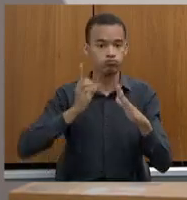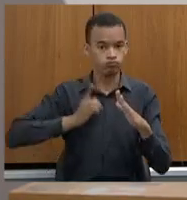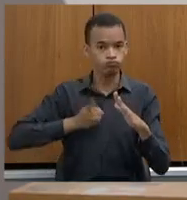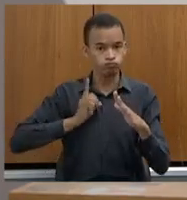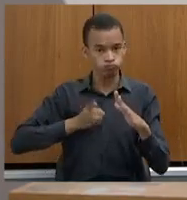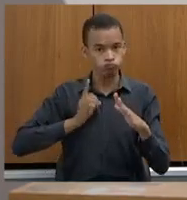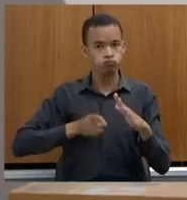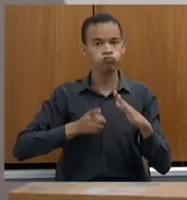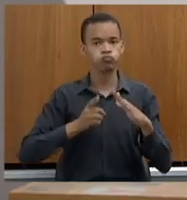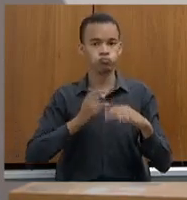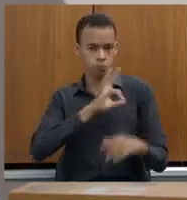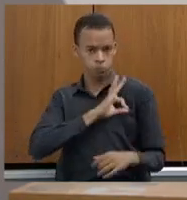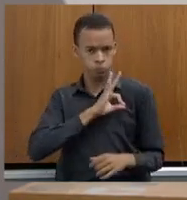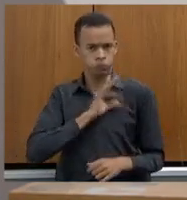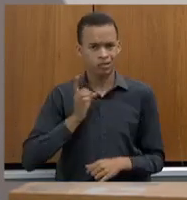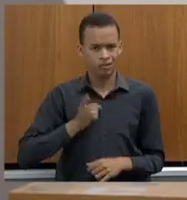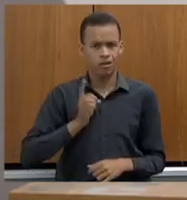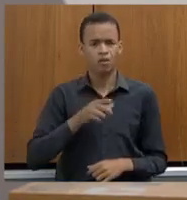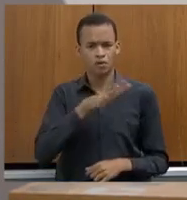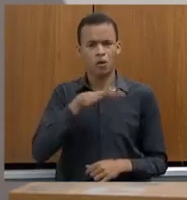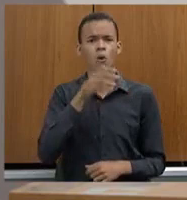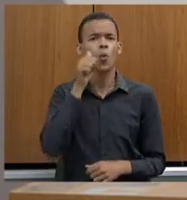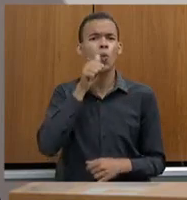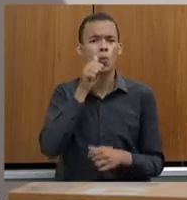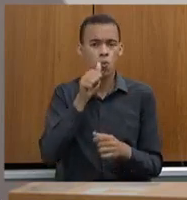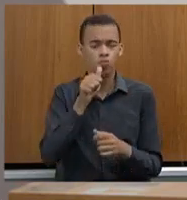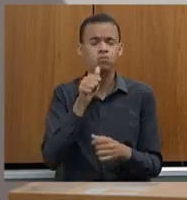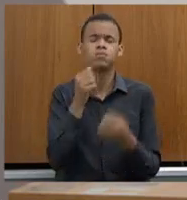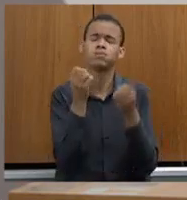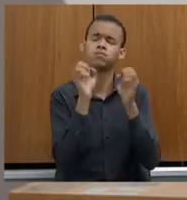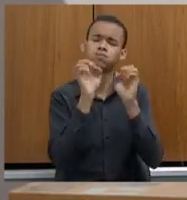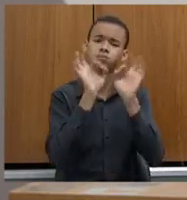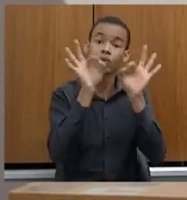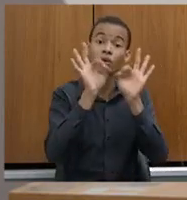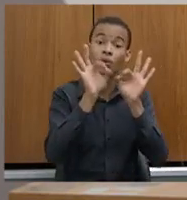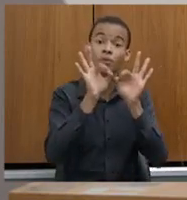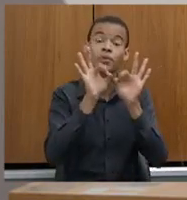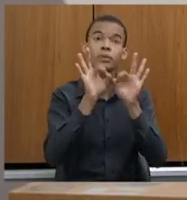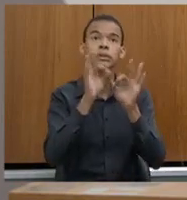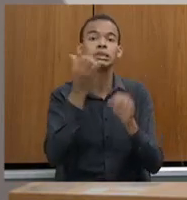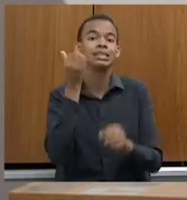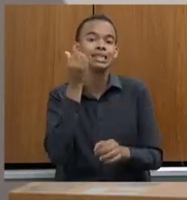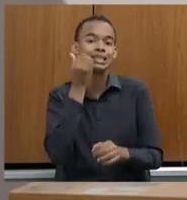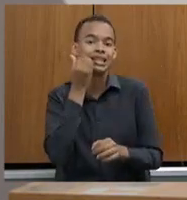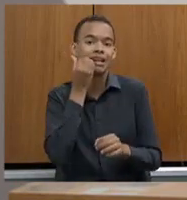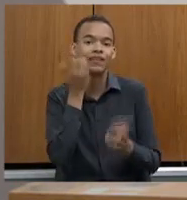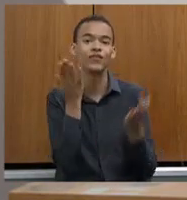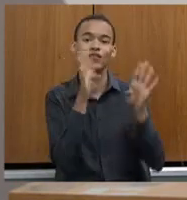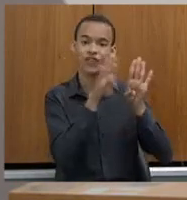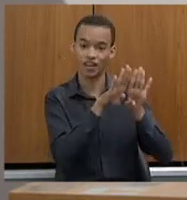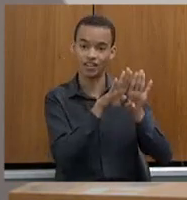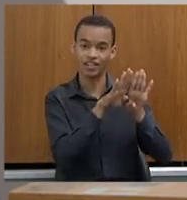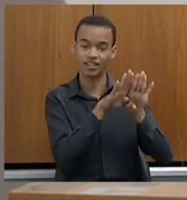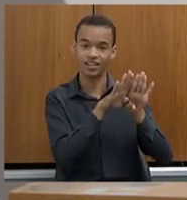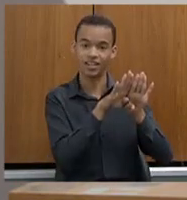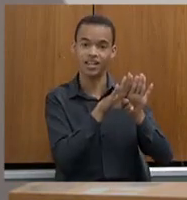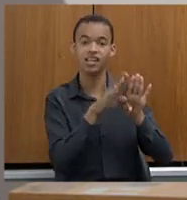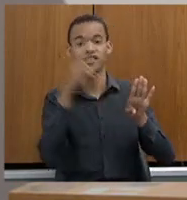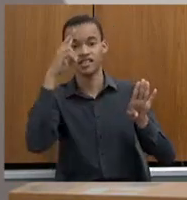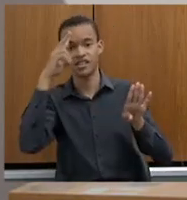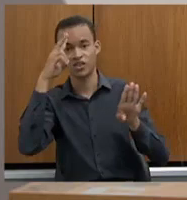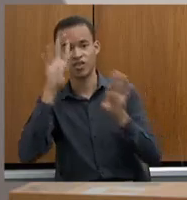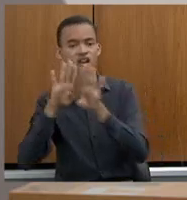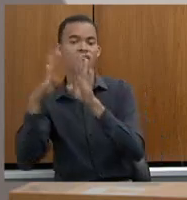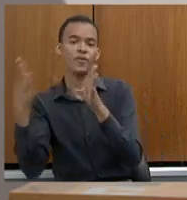de Betim de protestar as mulheres é excelente, mas só abre segunda-feira, sábado e domingo estão nas mãos deste homem